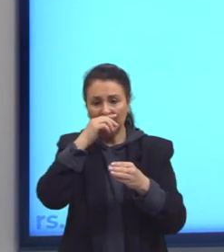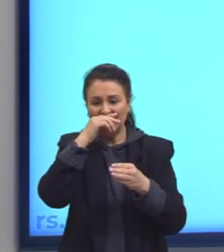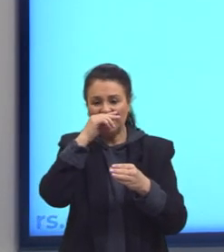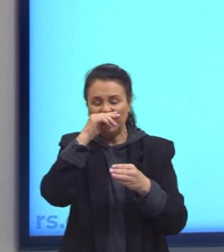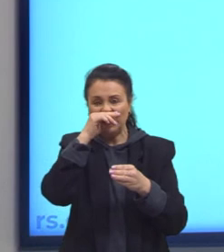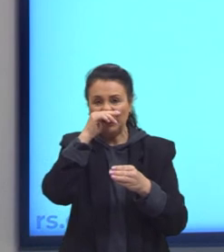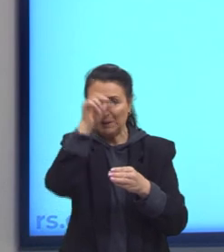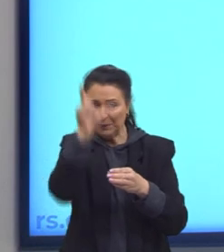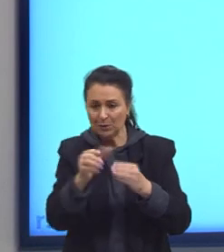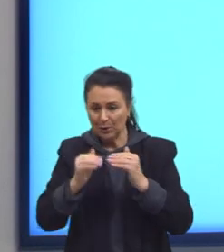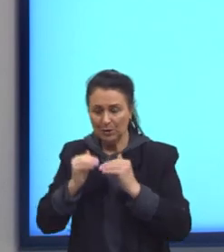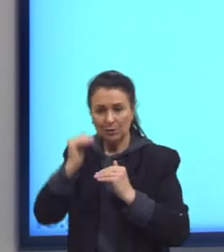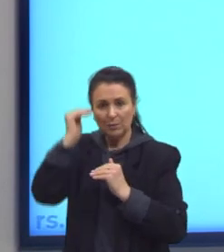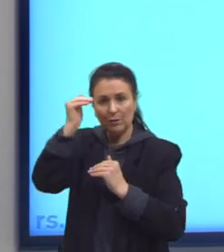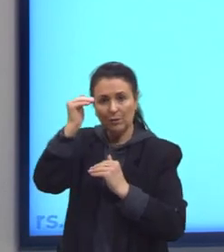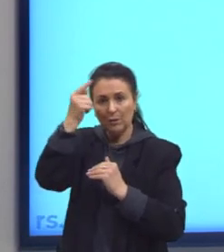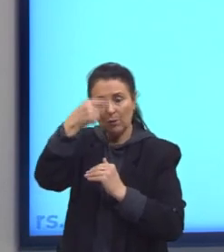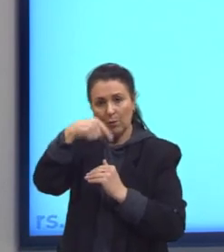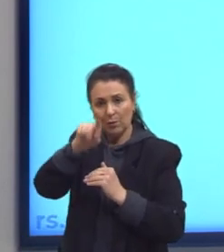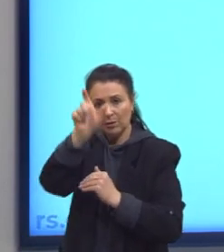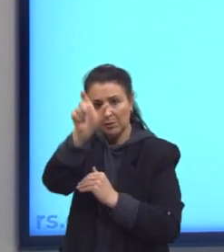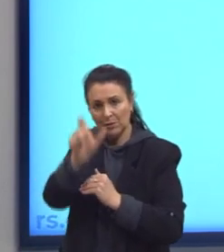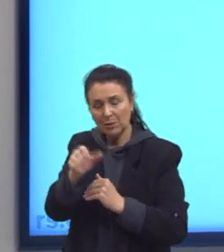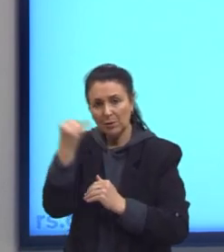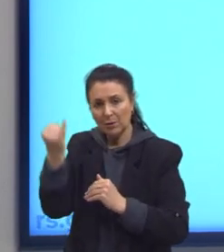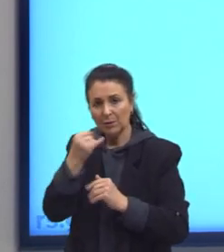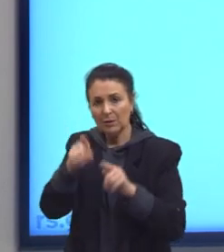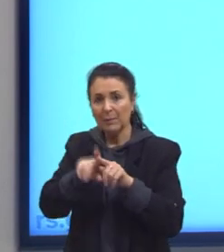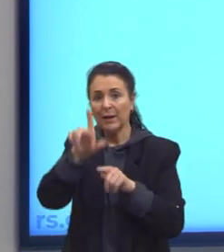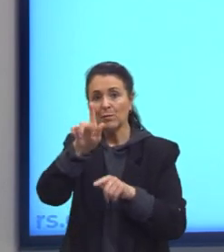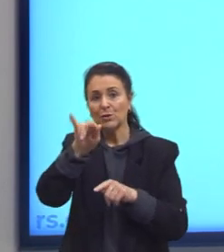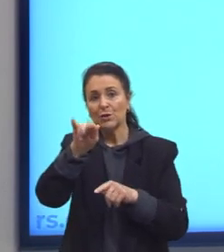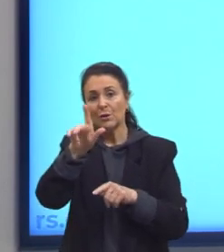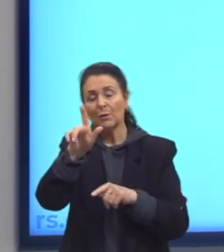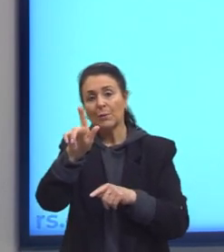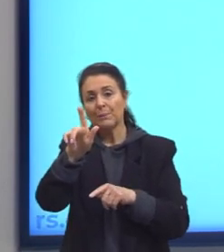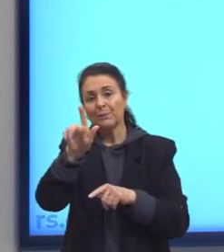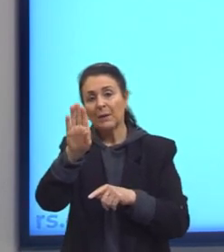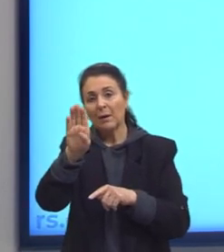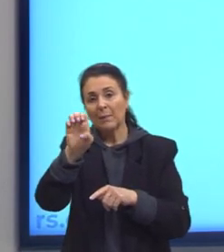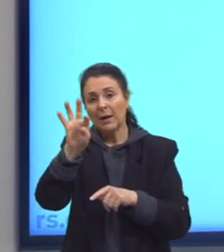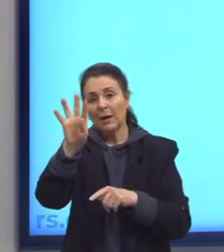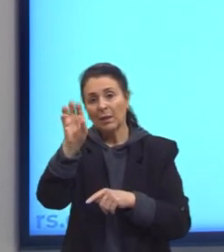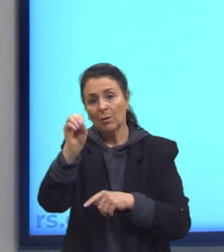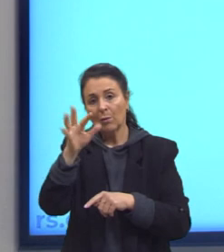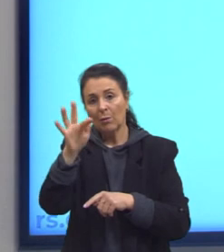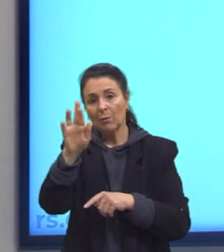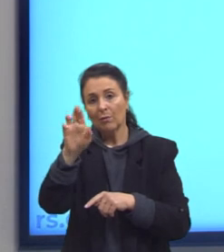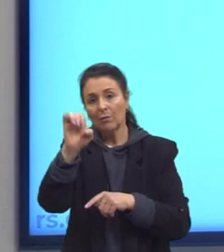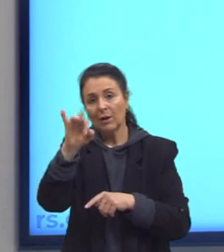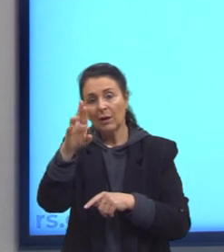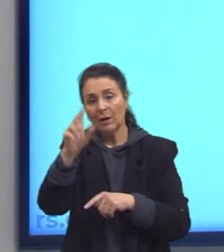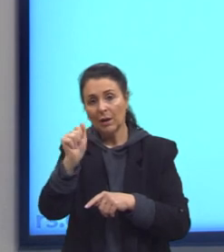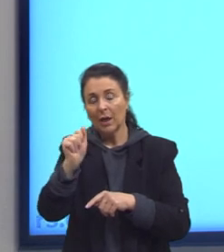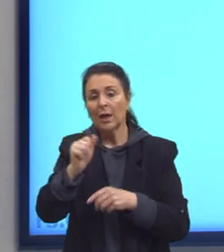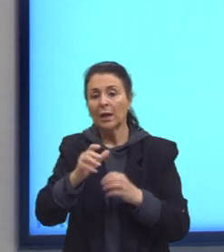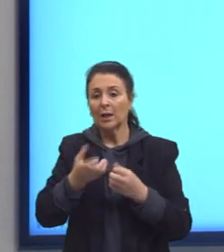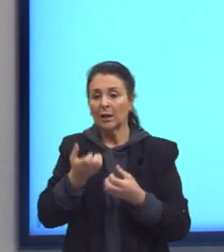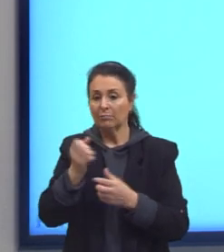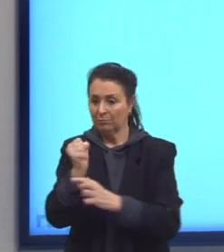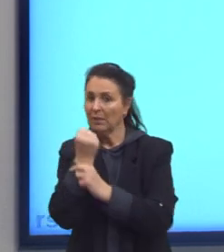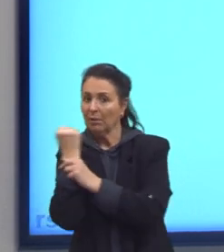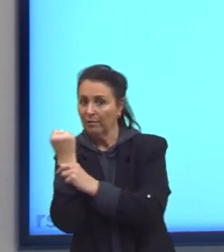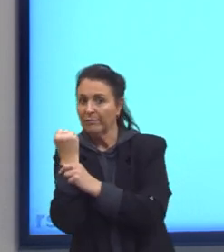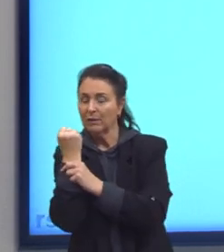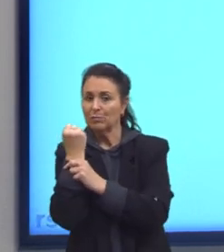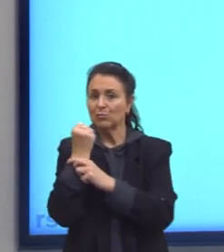Outro camarada que vai falar também é o Gilberto Freire. O Gilberto Freire, então, defendia a misogenação. O